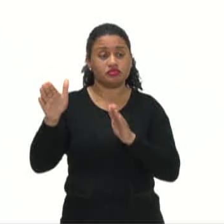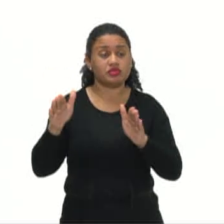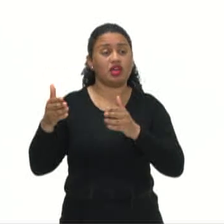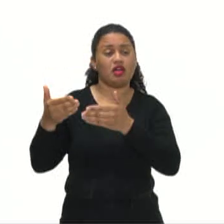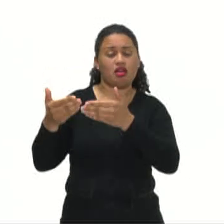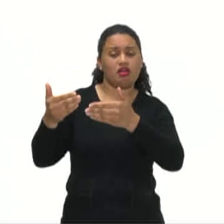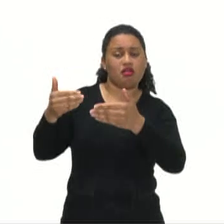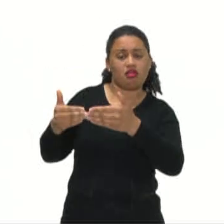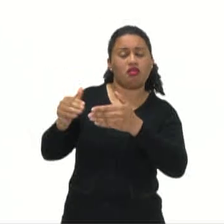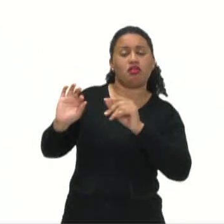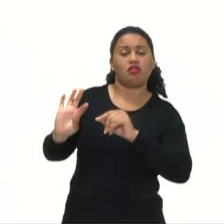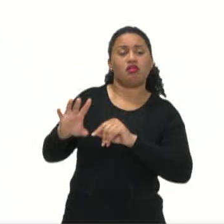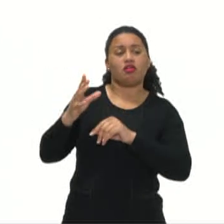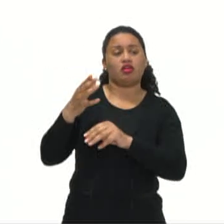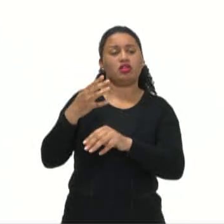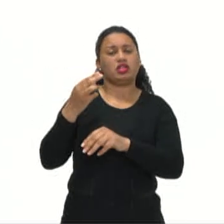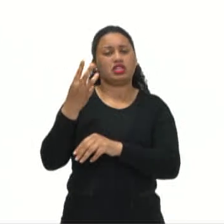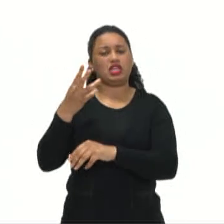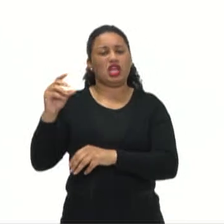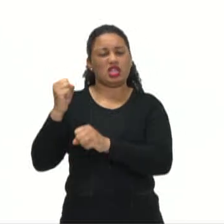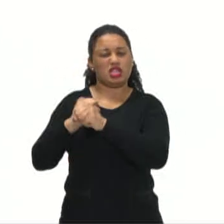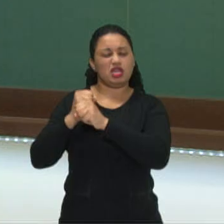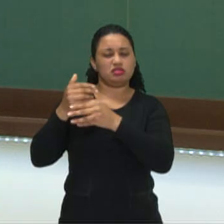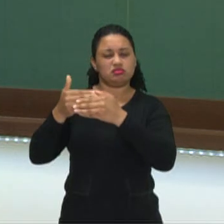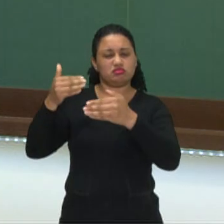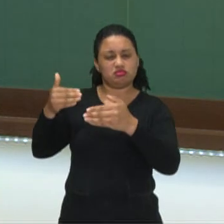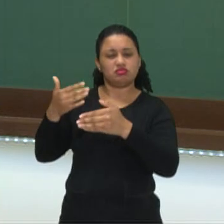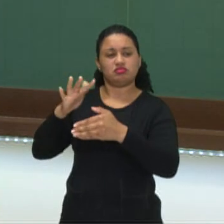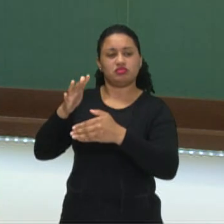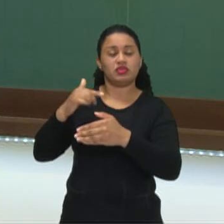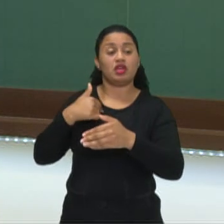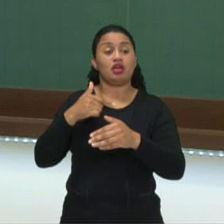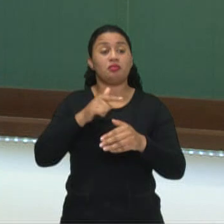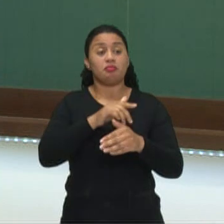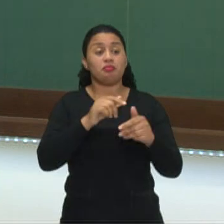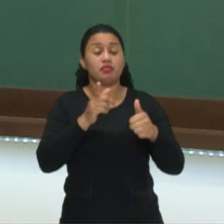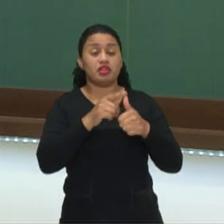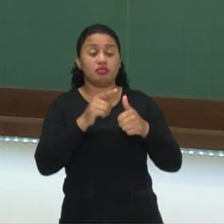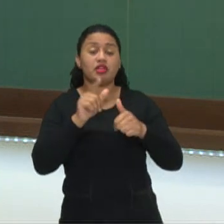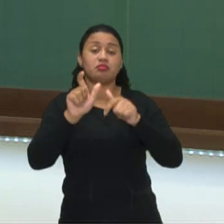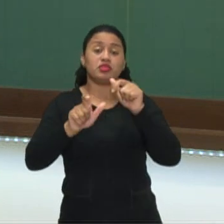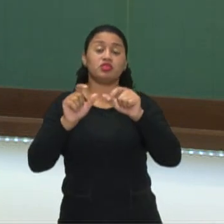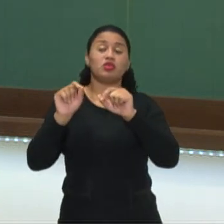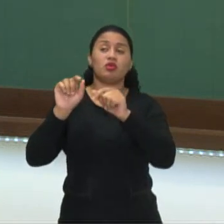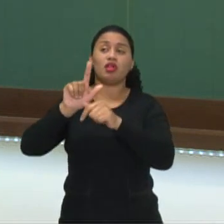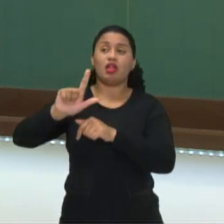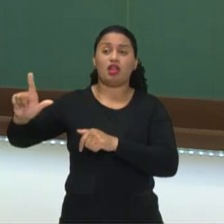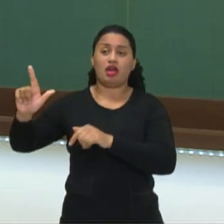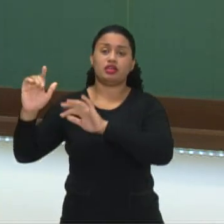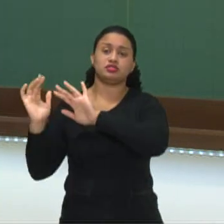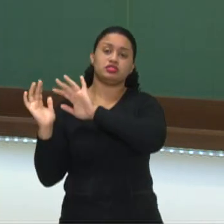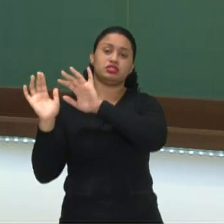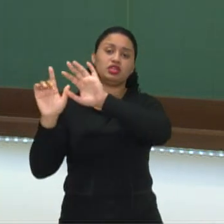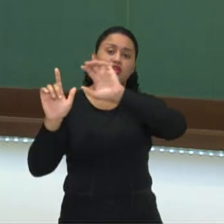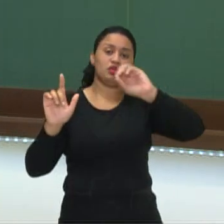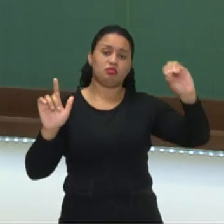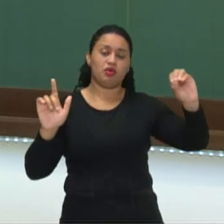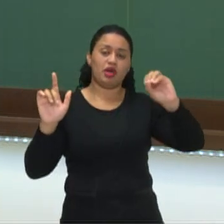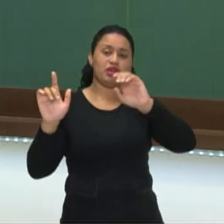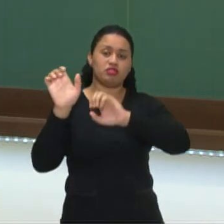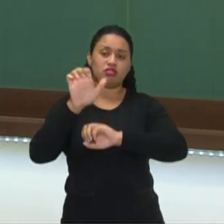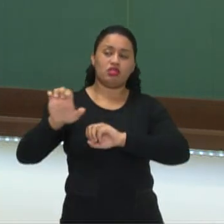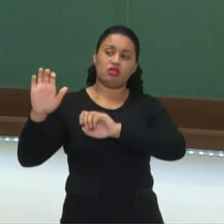recente, que acontece nos últimos 30 anos, onde, num primeiro momento, tem pessoas saindo do leste, indo para o oeste europeu.